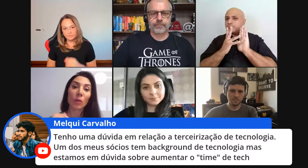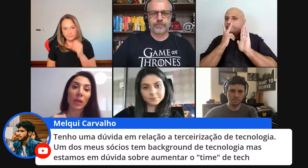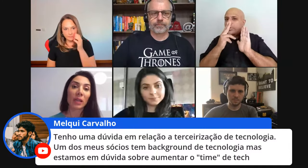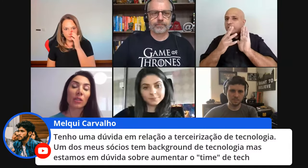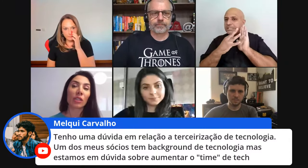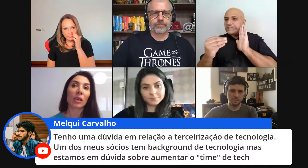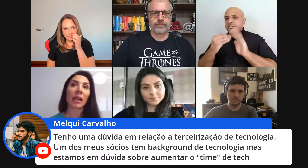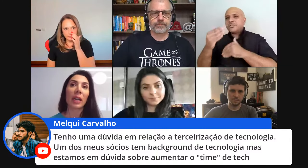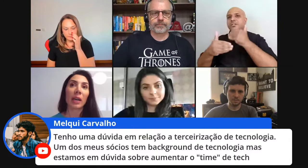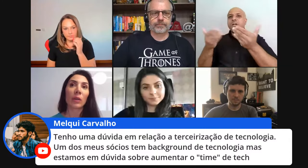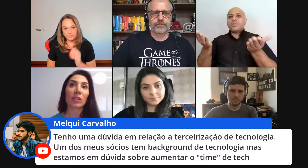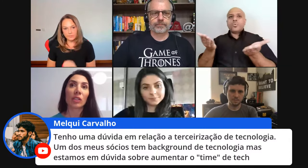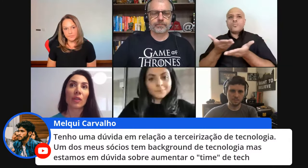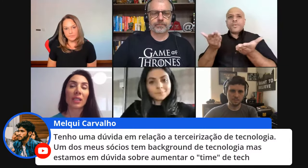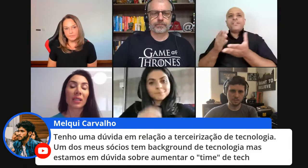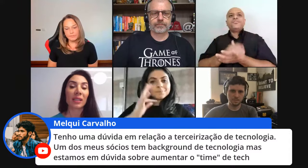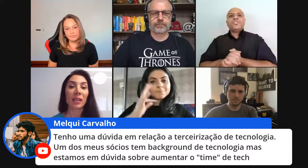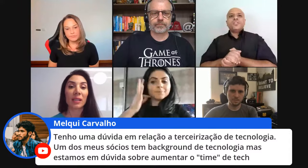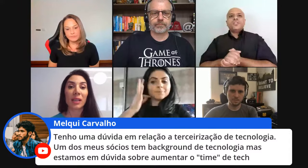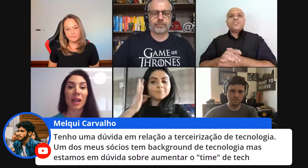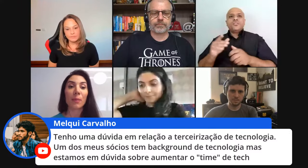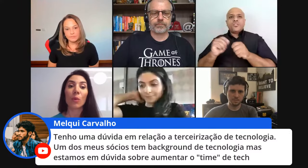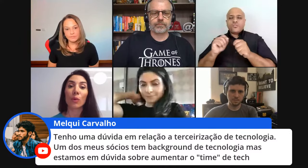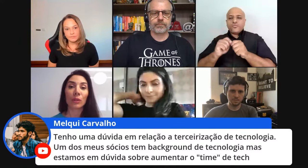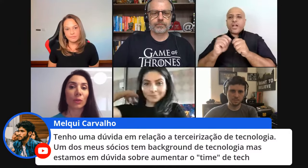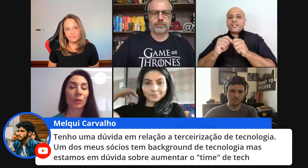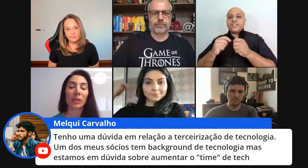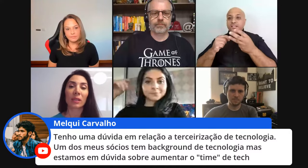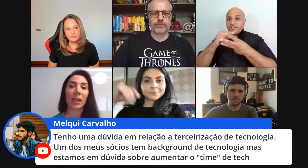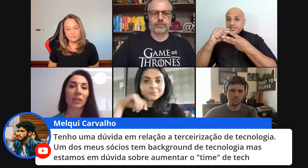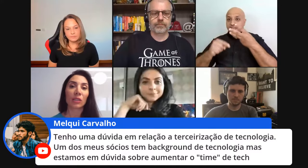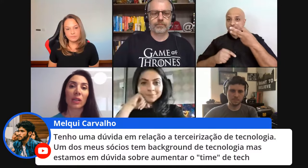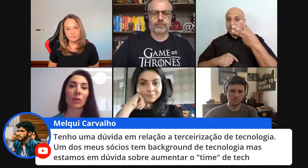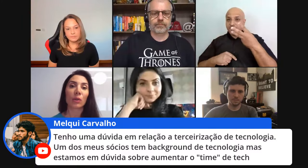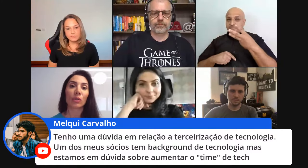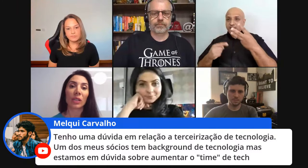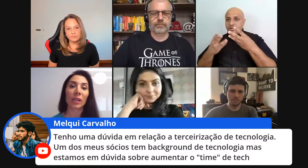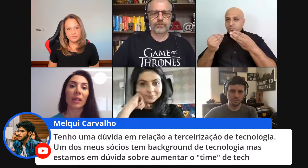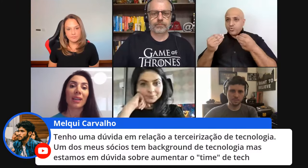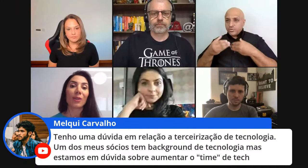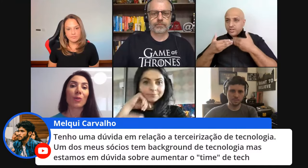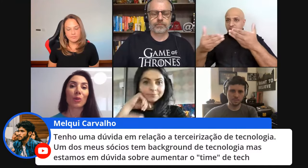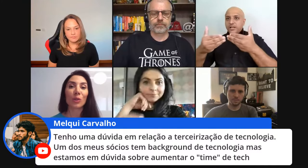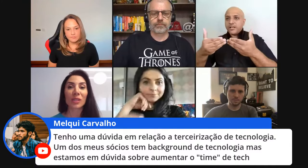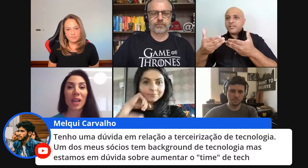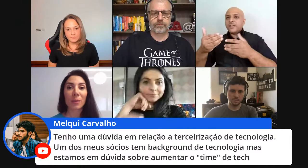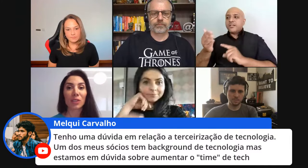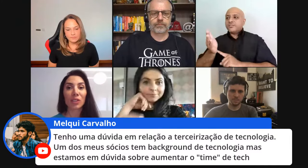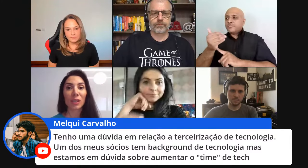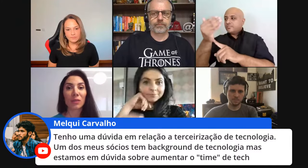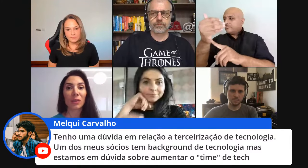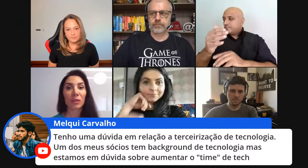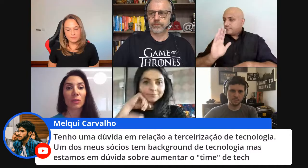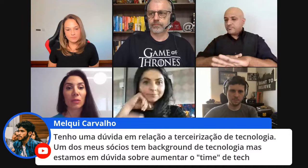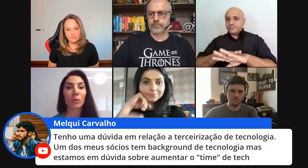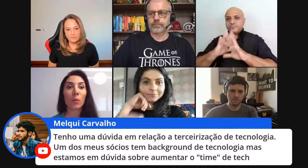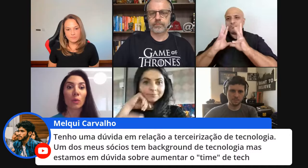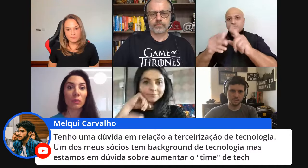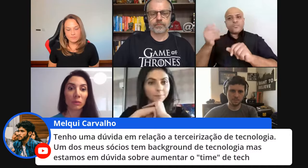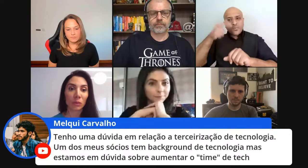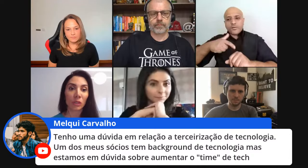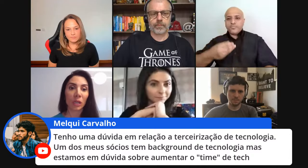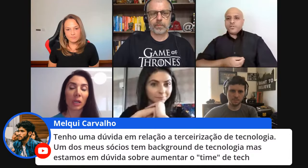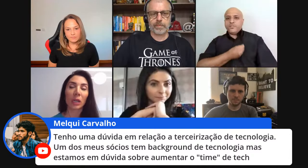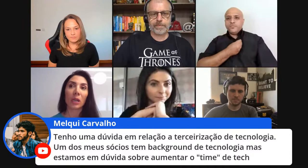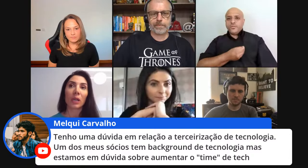atualmente o que a gente faz é terceirizar muito as entregas de tecnologia como todos sabem a gente está vivendo um